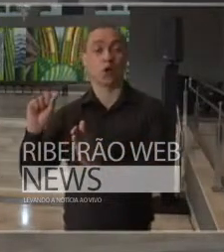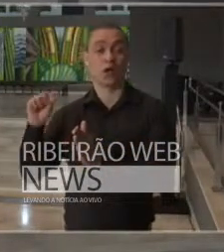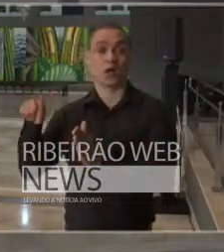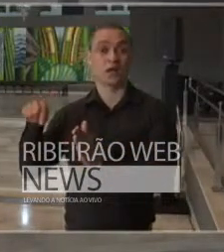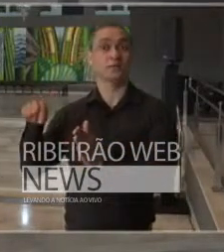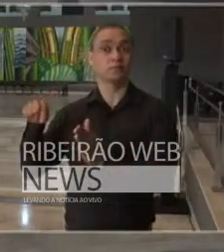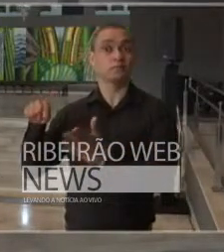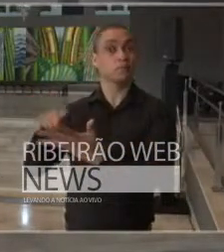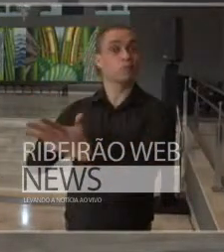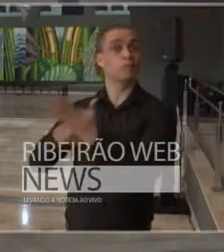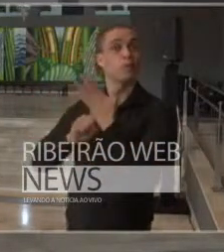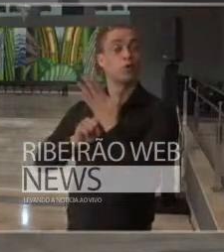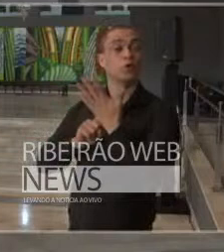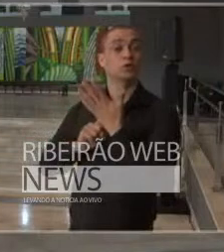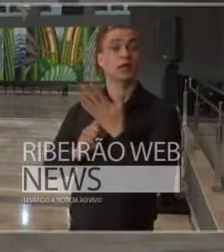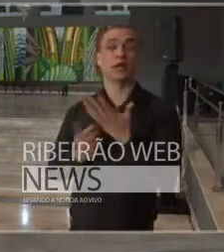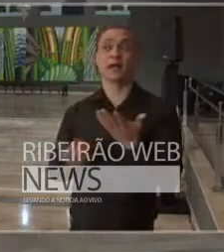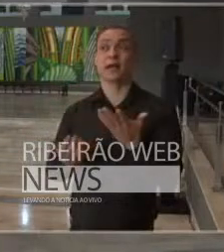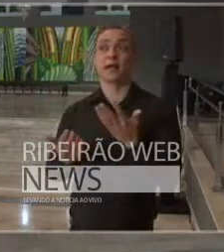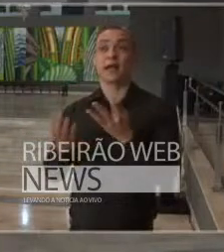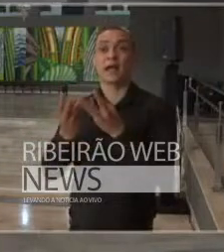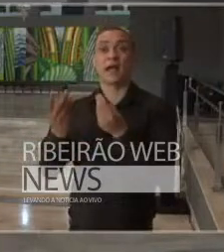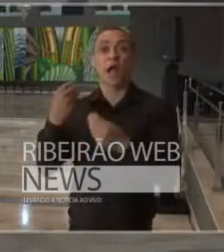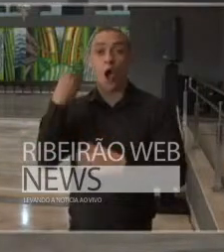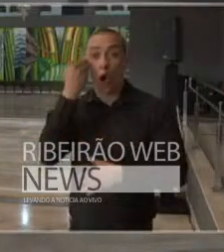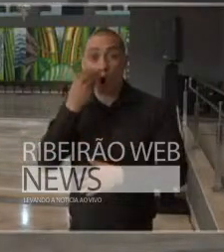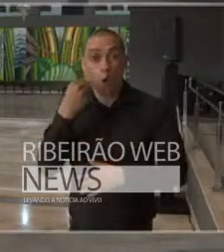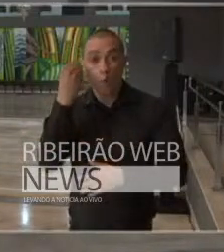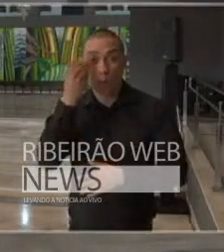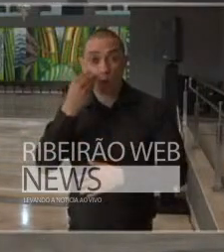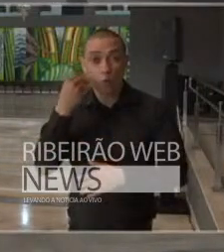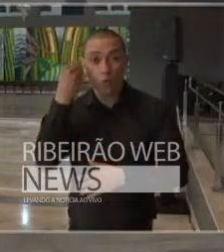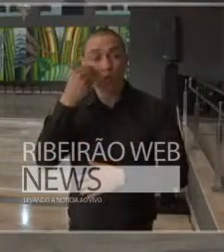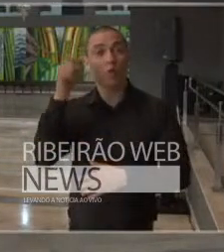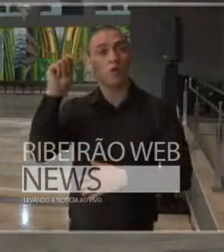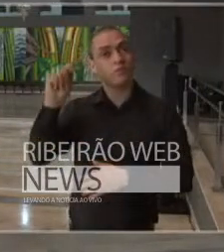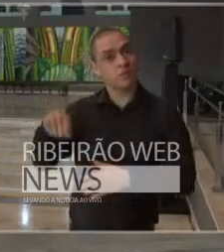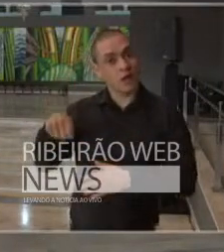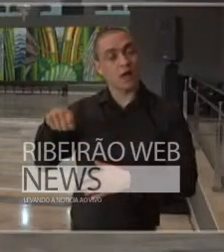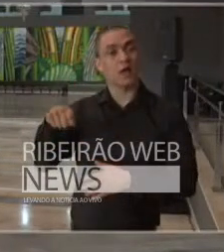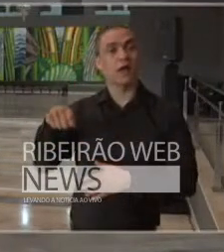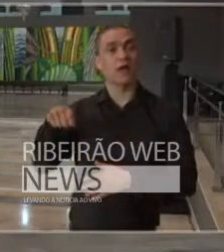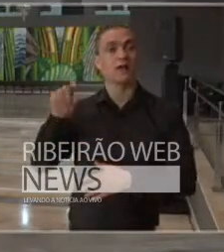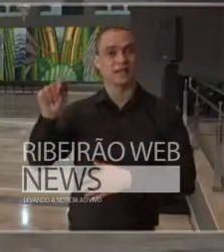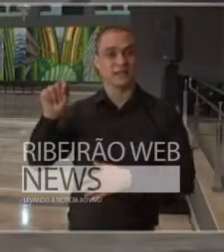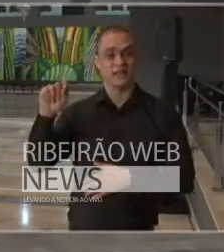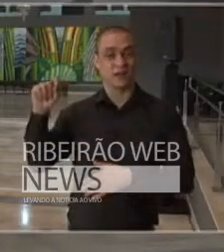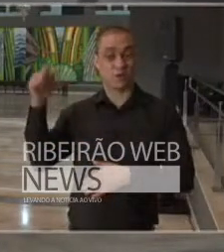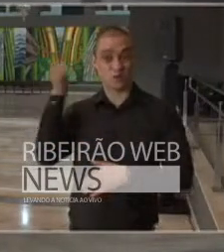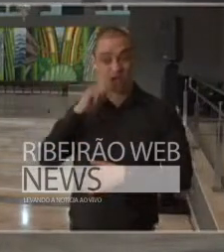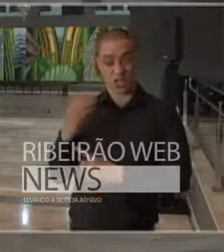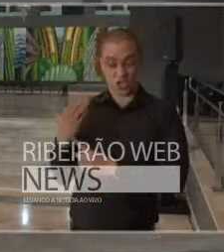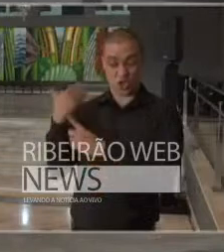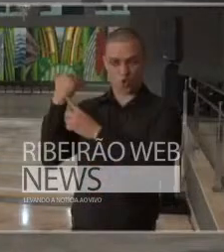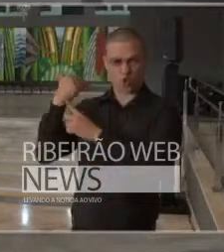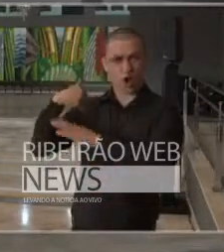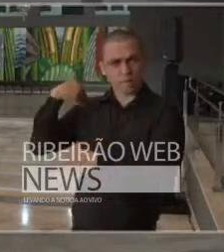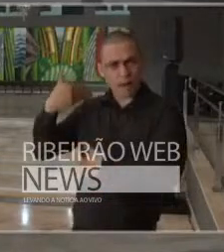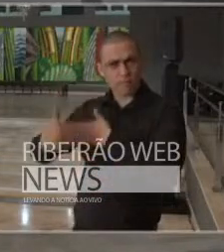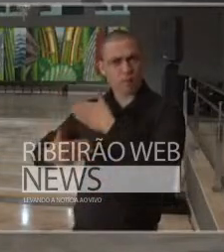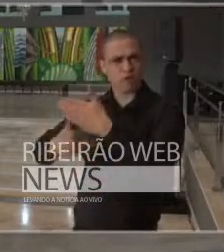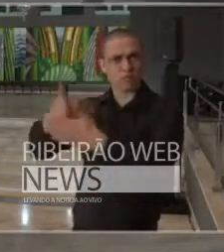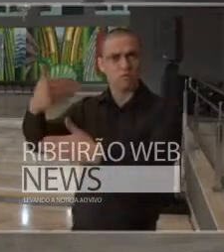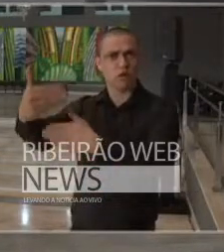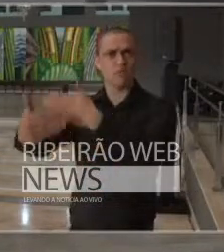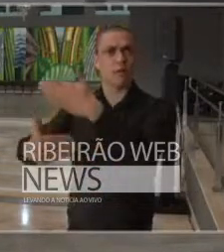se mostrou também uma oportunidade para que avanços sejam feitos e